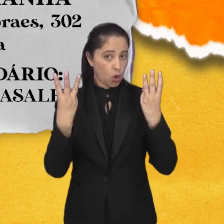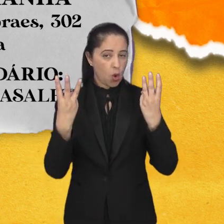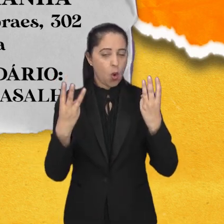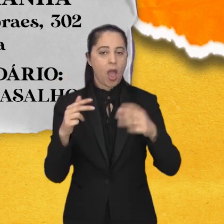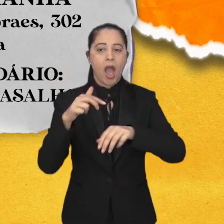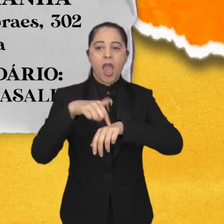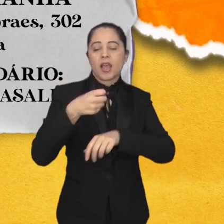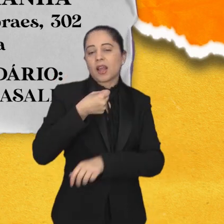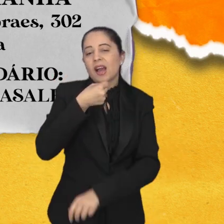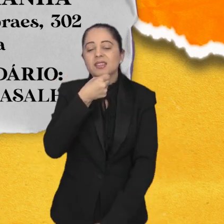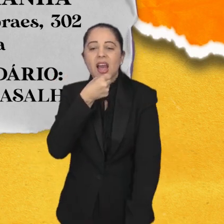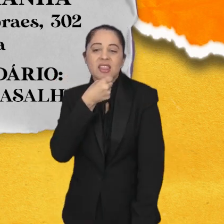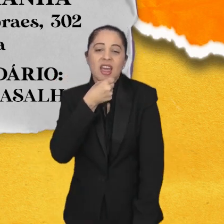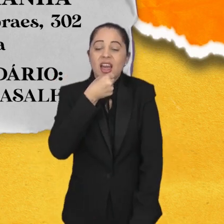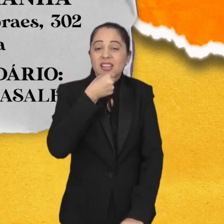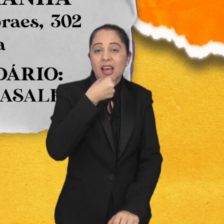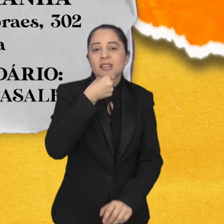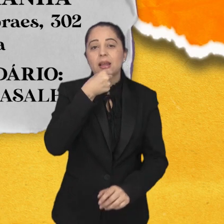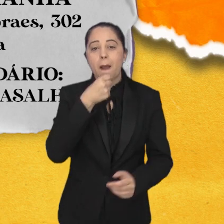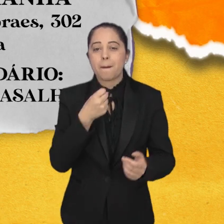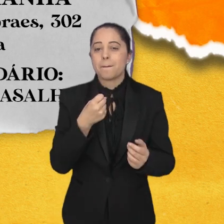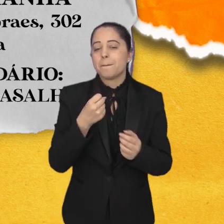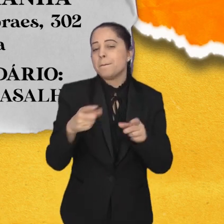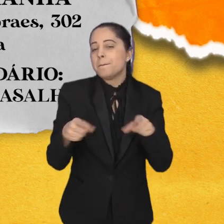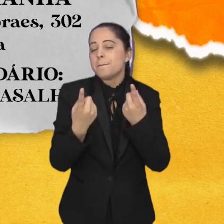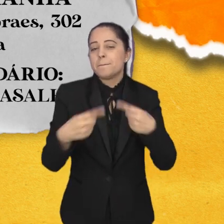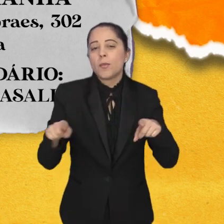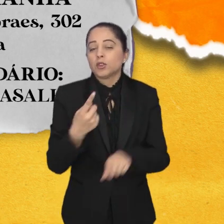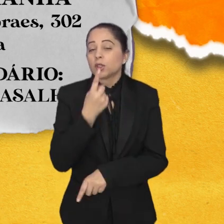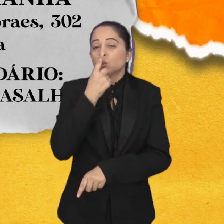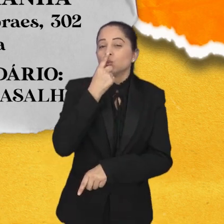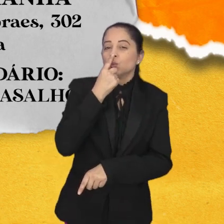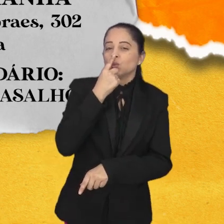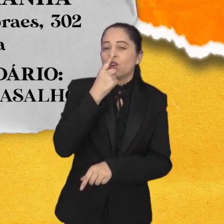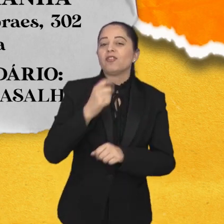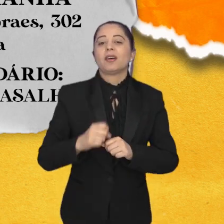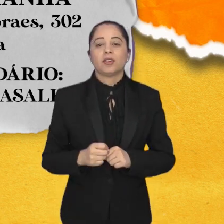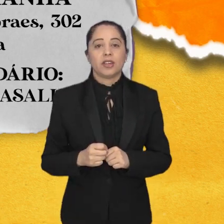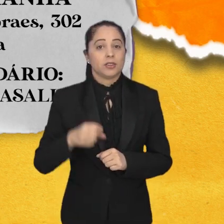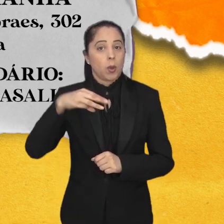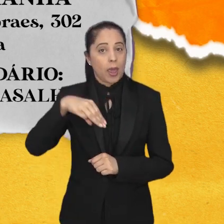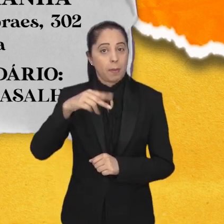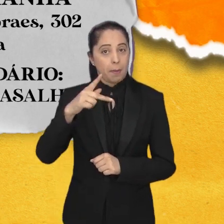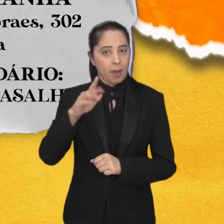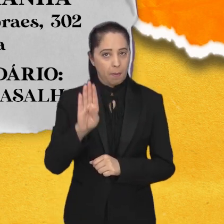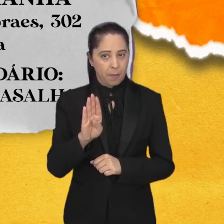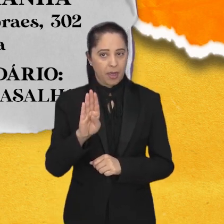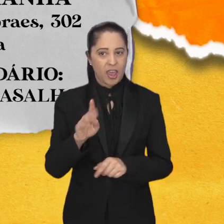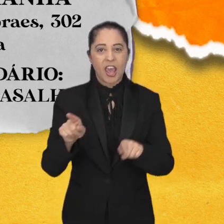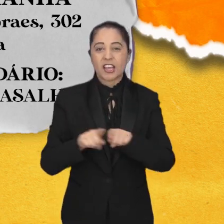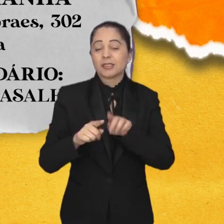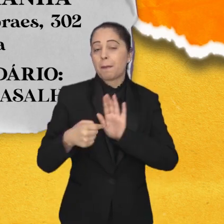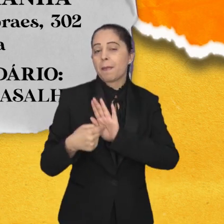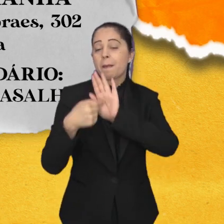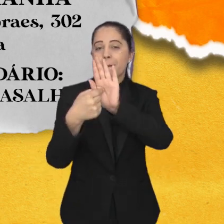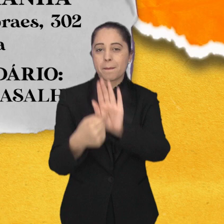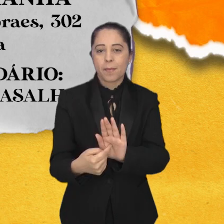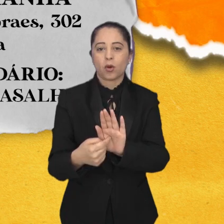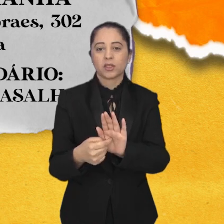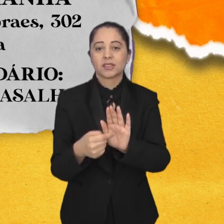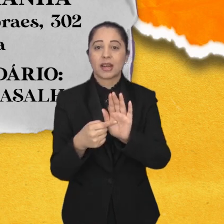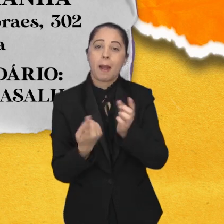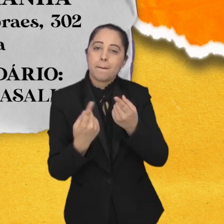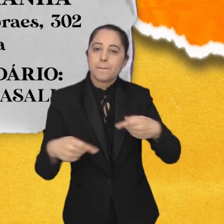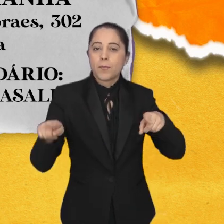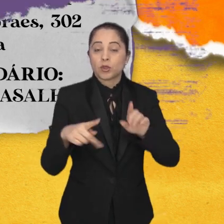interpretações próprias de suas músicas favoritas de grandes artistas da MPB e apresenta ao público algumas